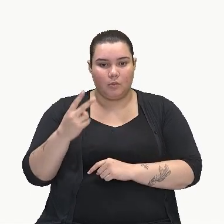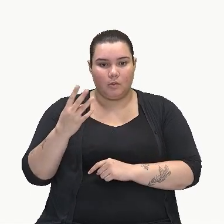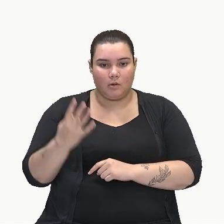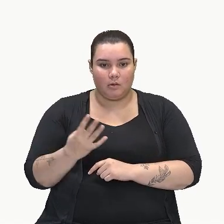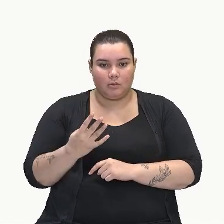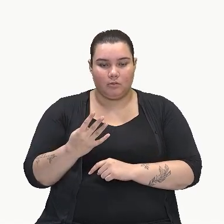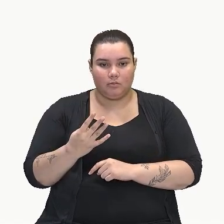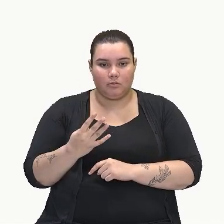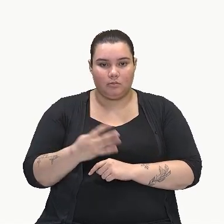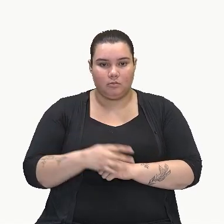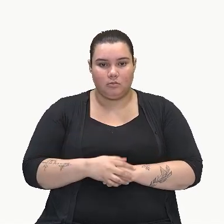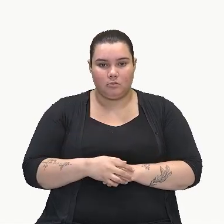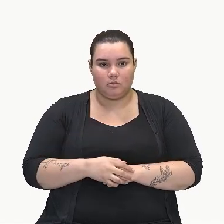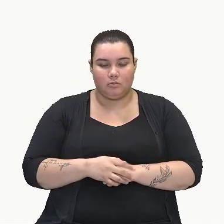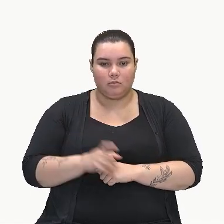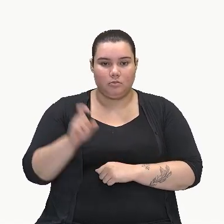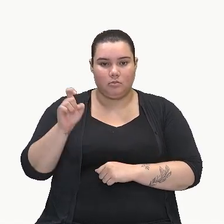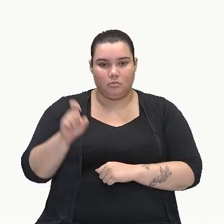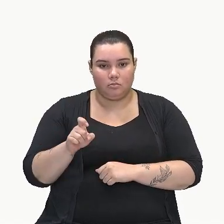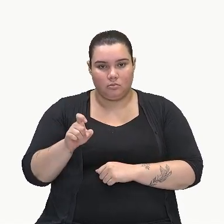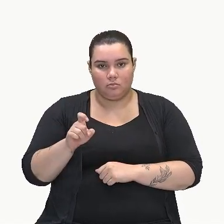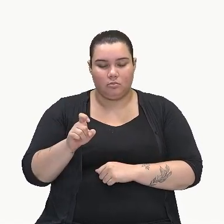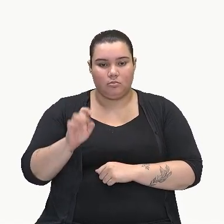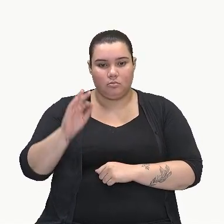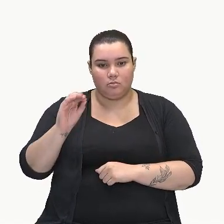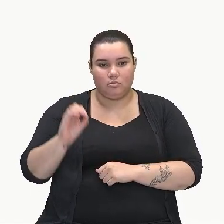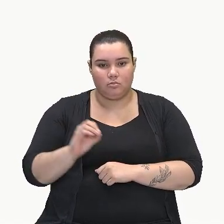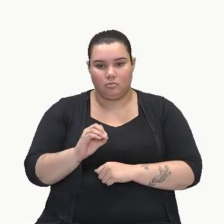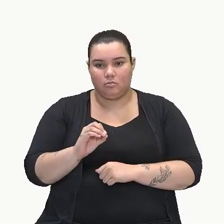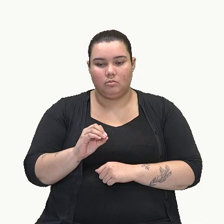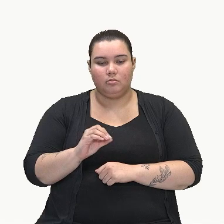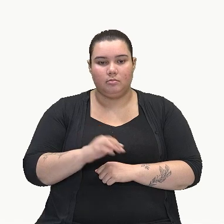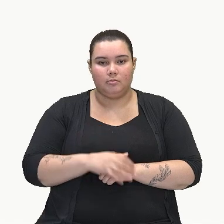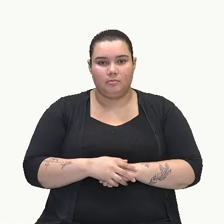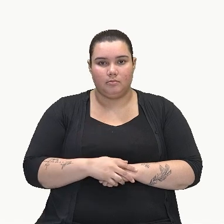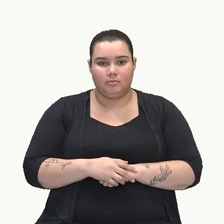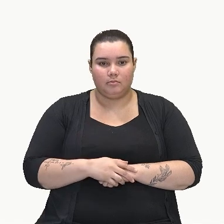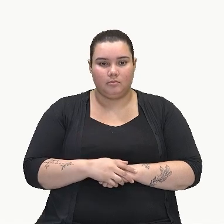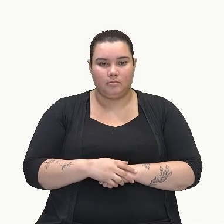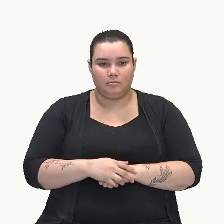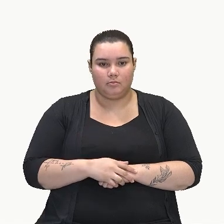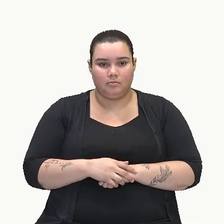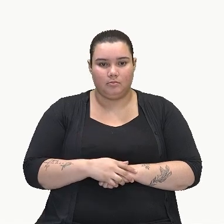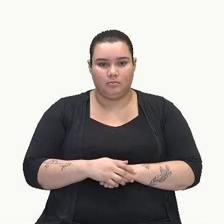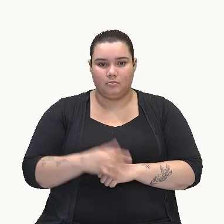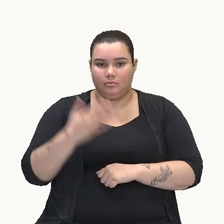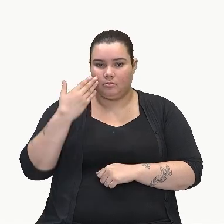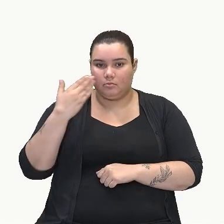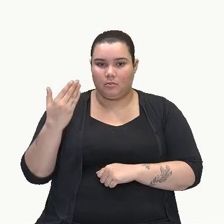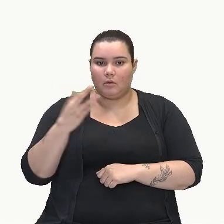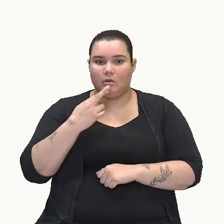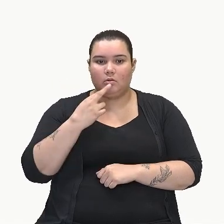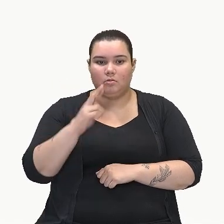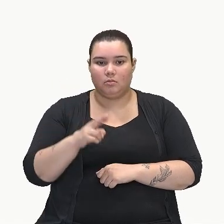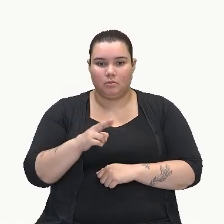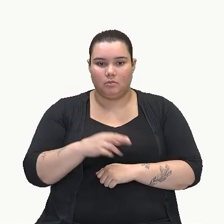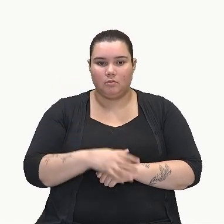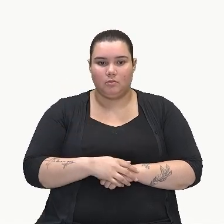4. Não tem letra do outro lado. Então, eu vou repetir o x. Então, aqui o meu resultado é